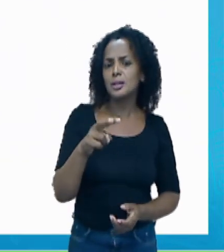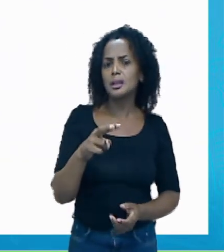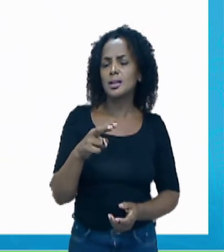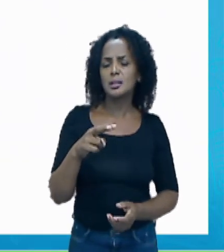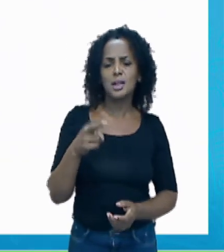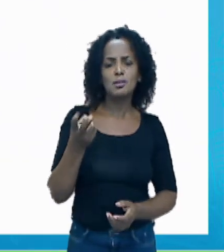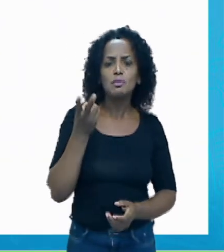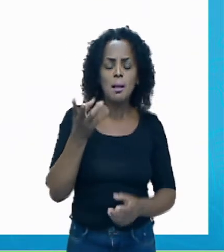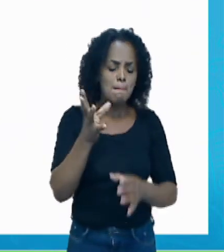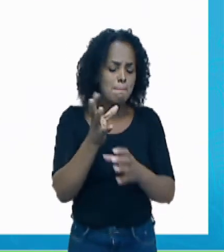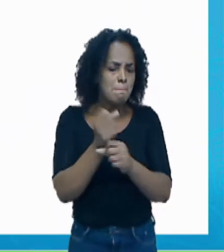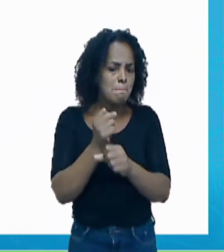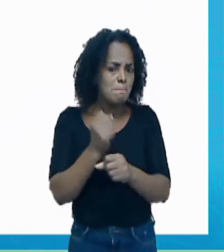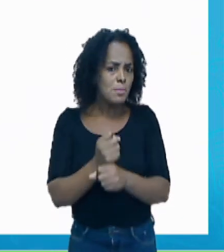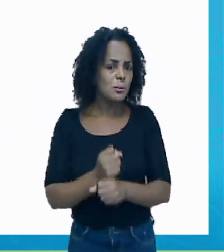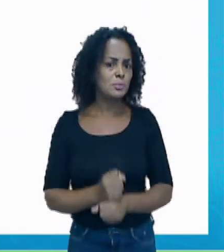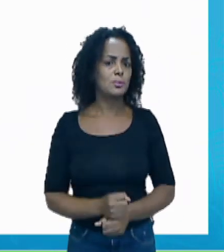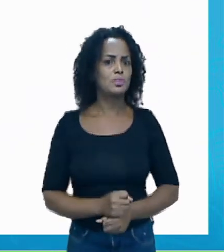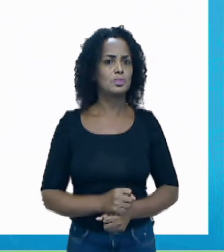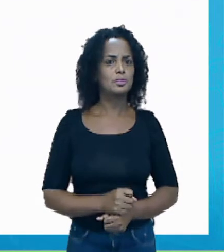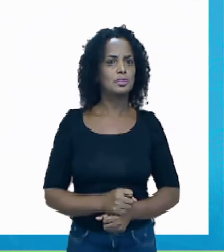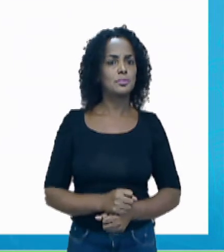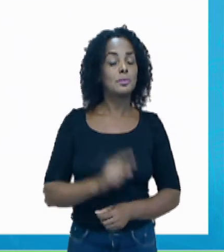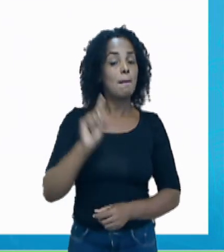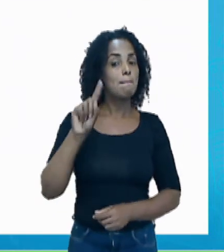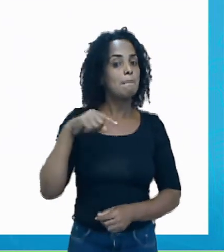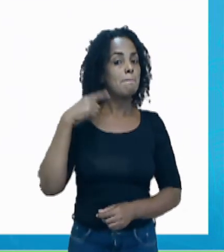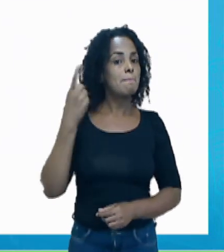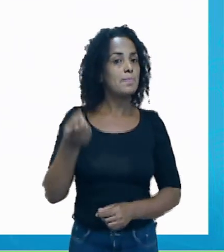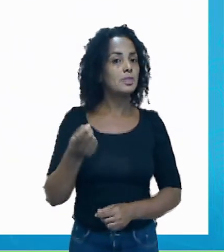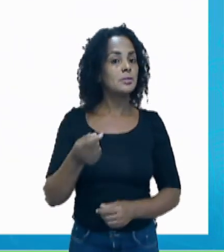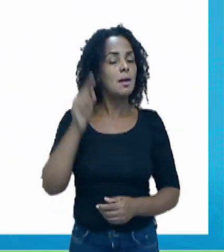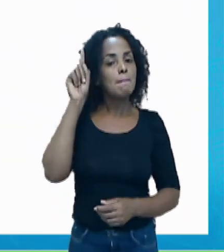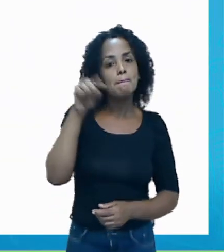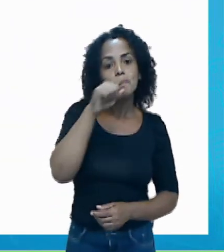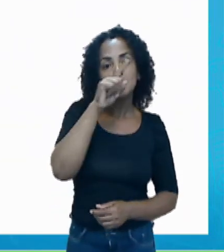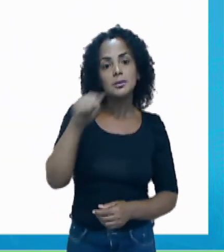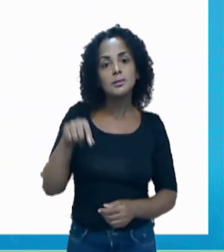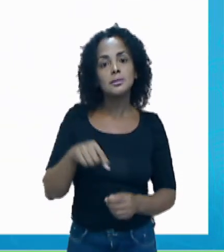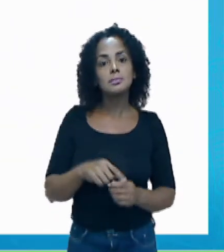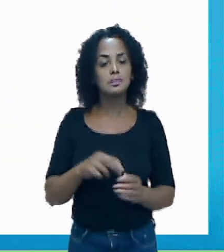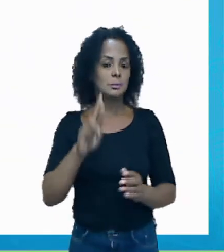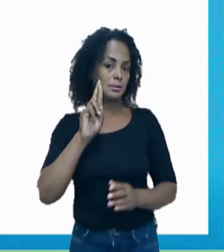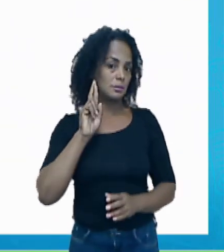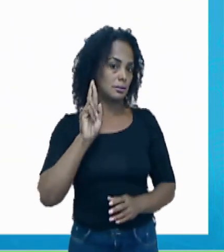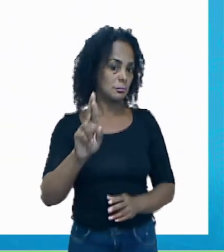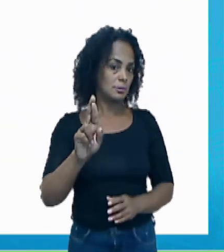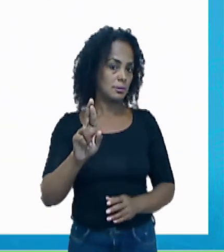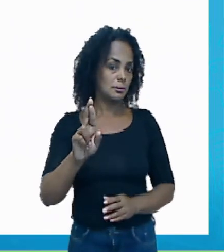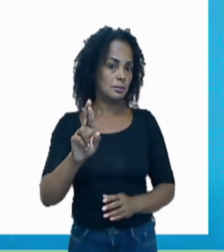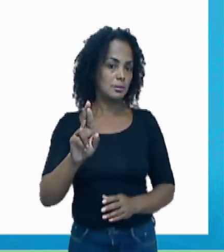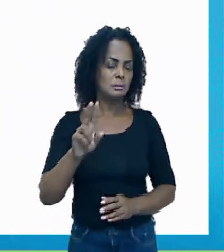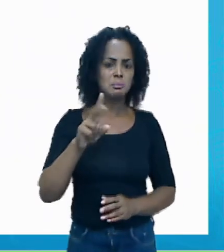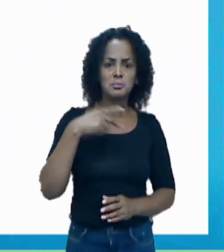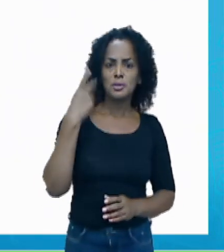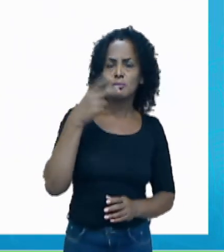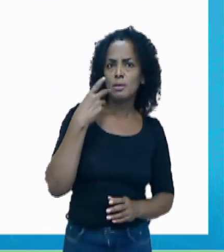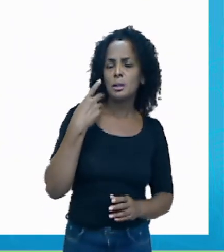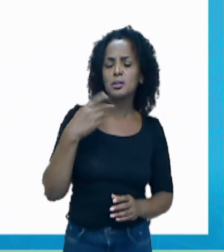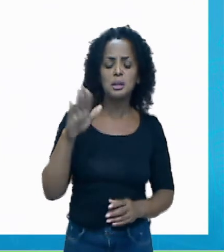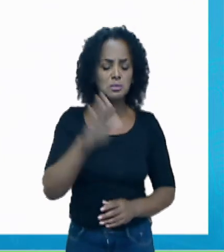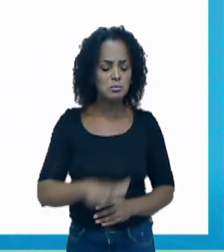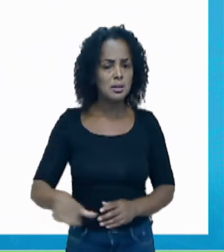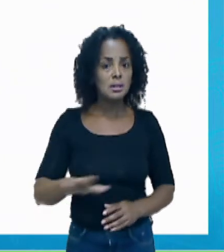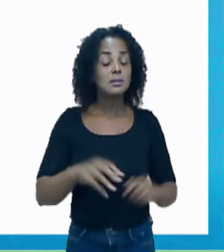alcançar. Vamos lá na nossa próxima questão. Marque com o X a alternativa que conta o que o